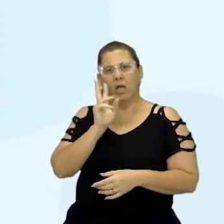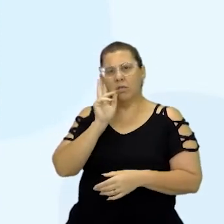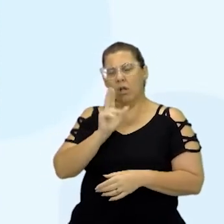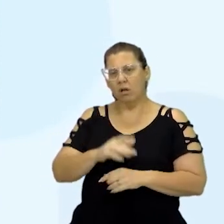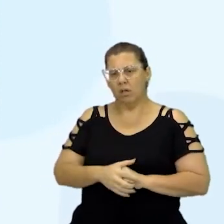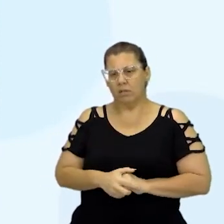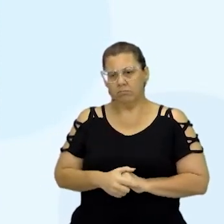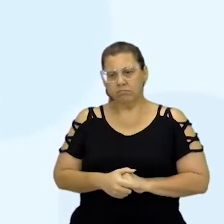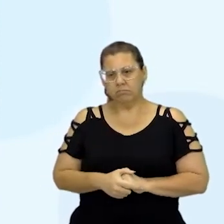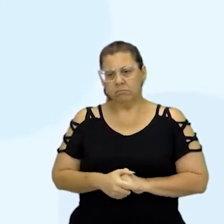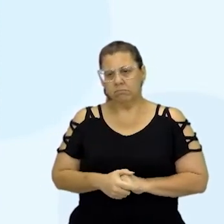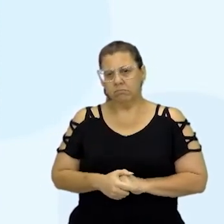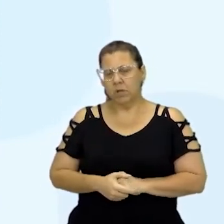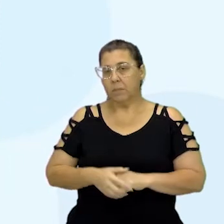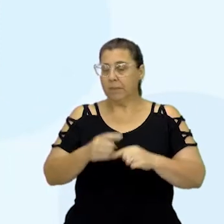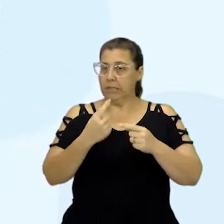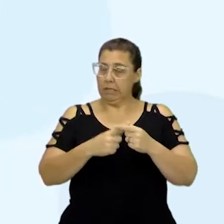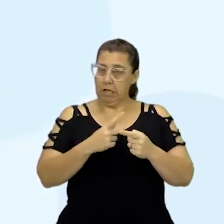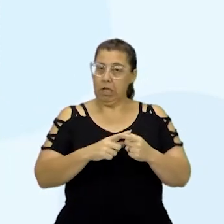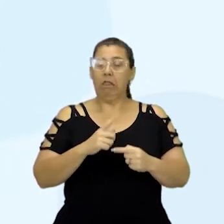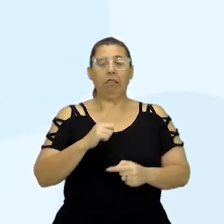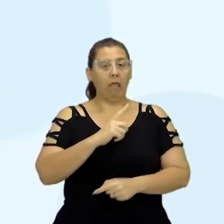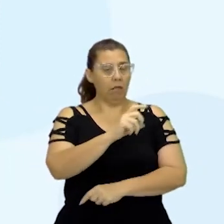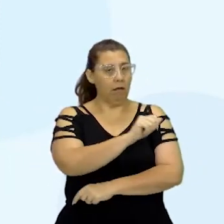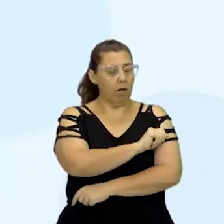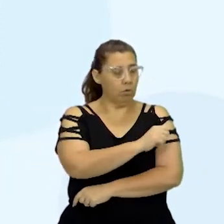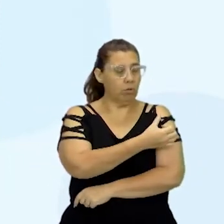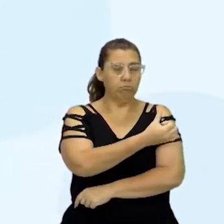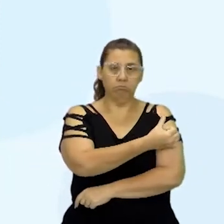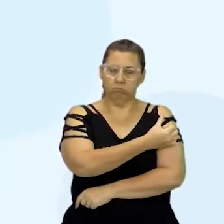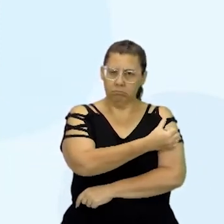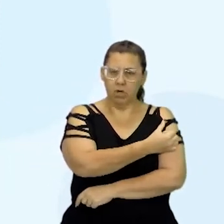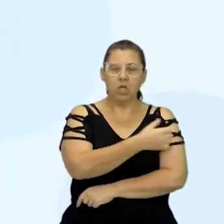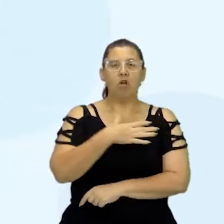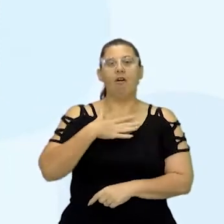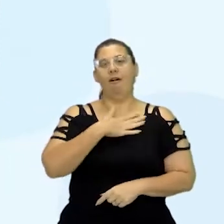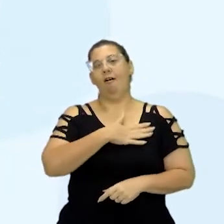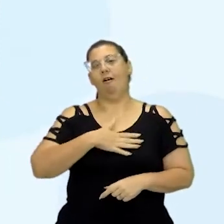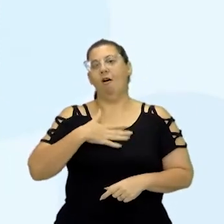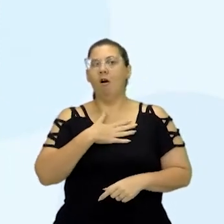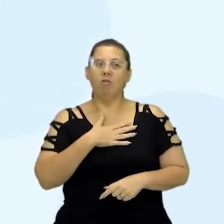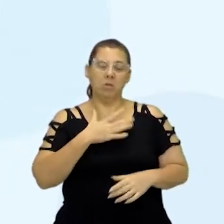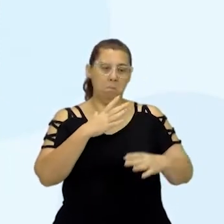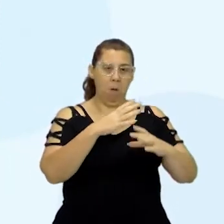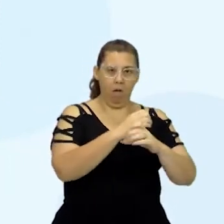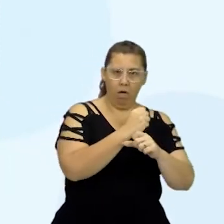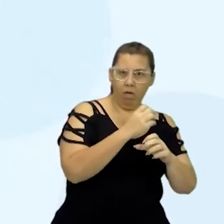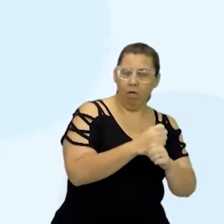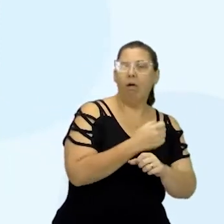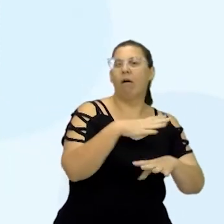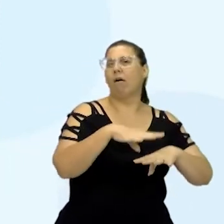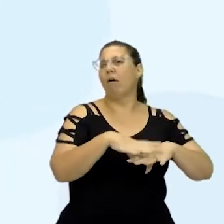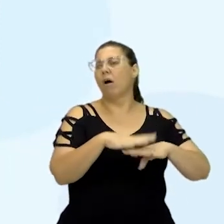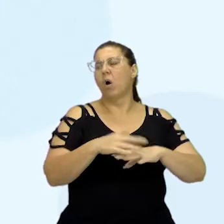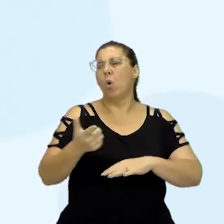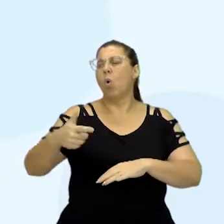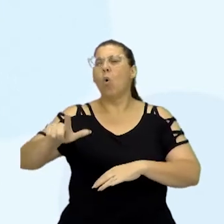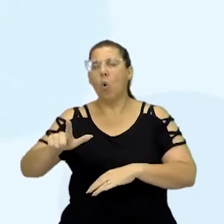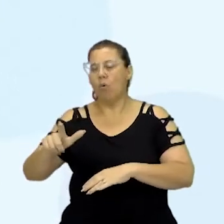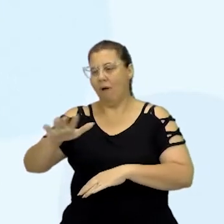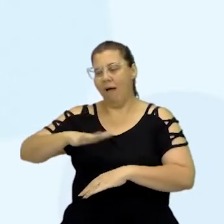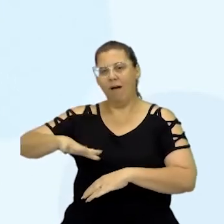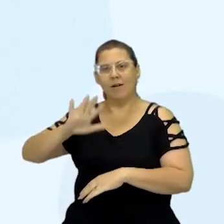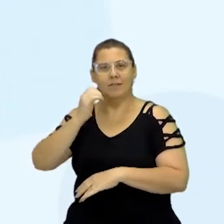História, né? Porque, assim, olha, nós temos estudantes no sexto ano que gostam mais de Exatas, outros gostam mais da área de